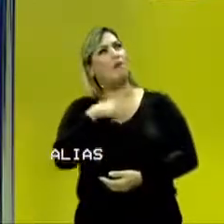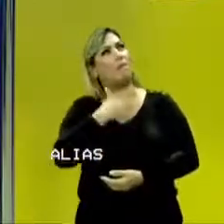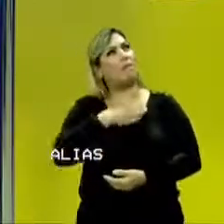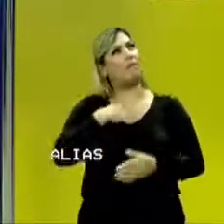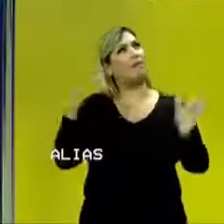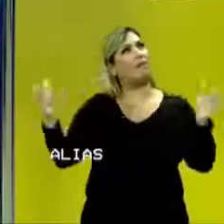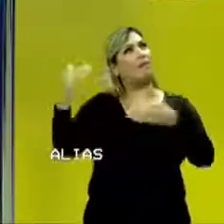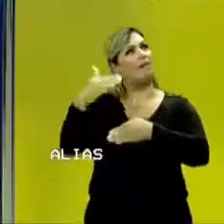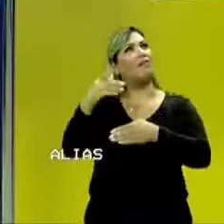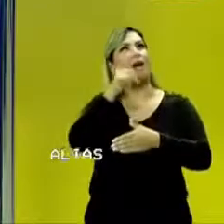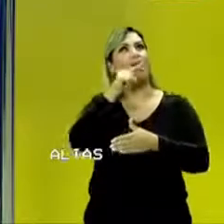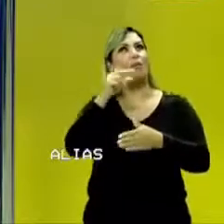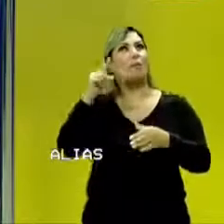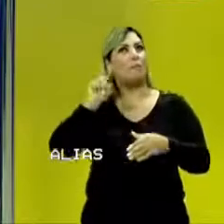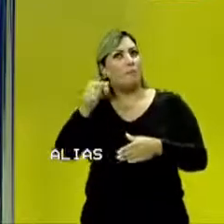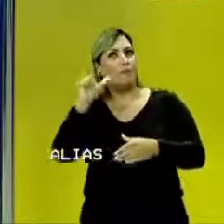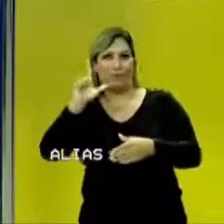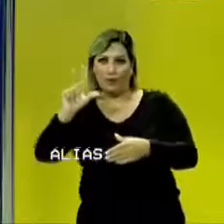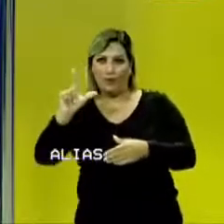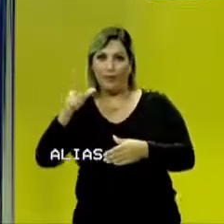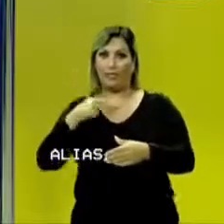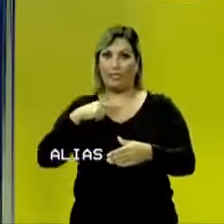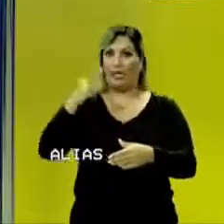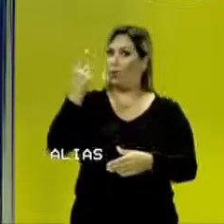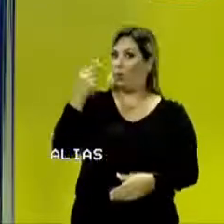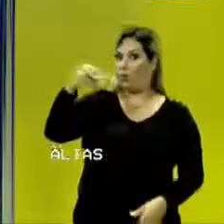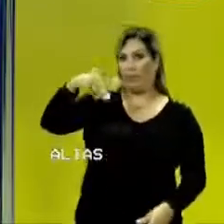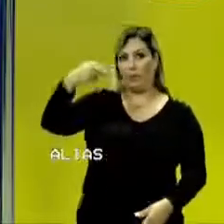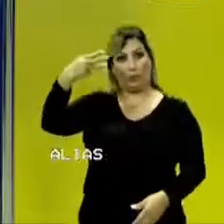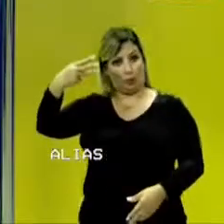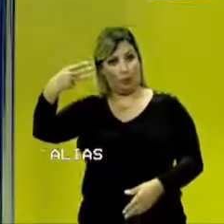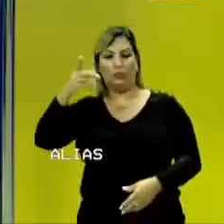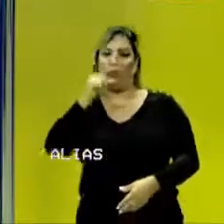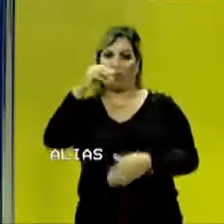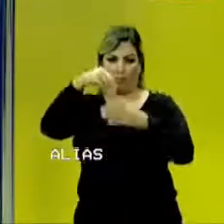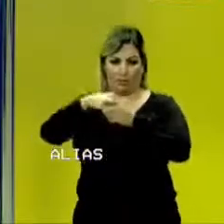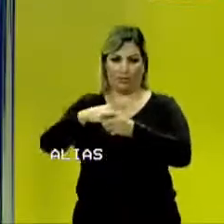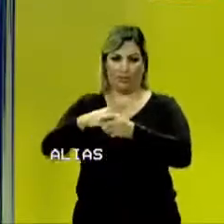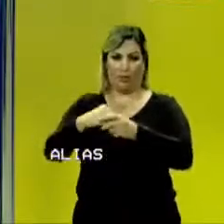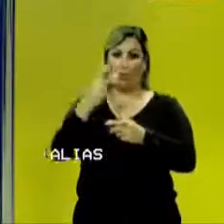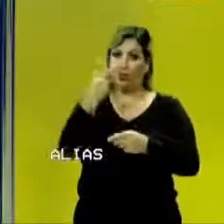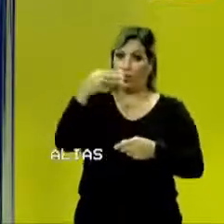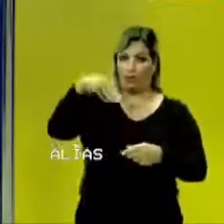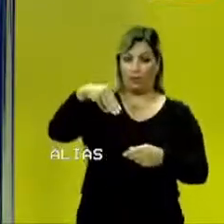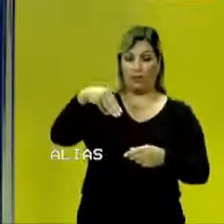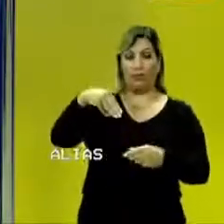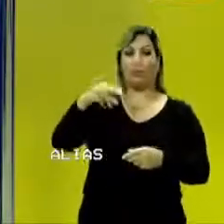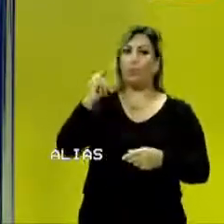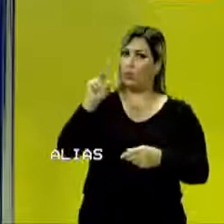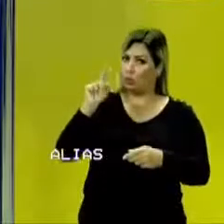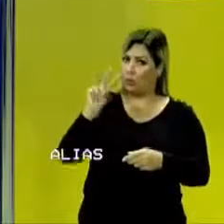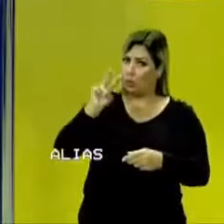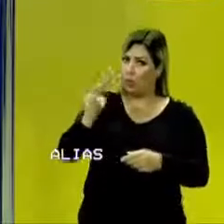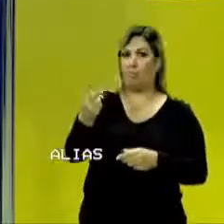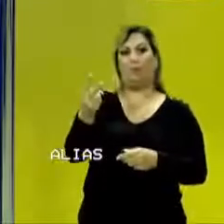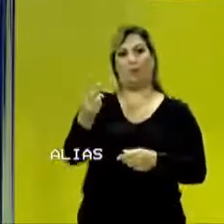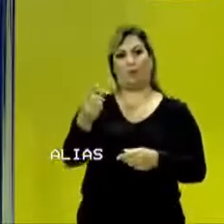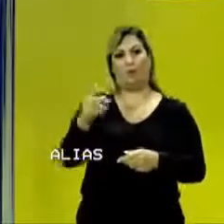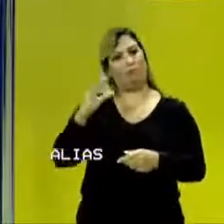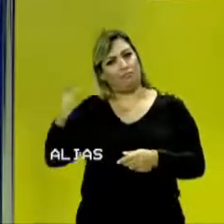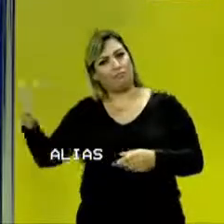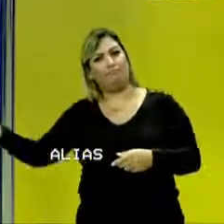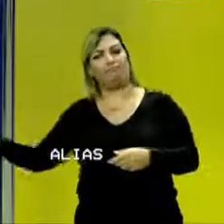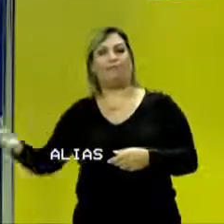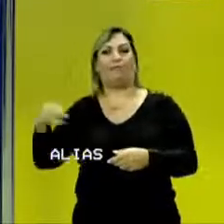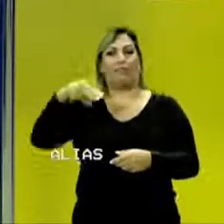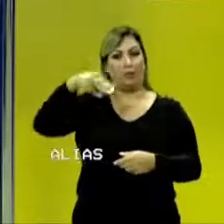caixa d'água é de mil litros, então ali tem um metro cúbico de água. Guardou. Dois metros cúbicos, dois mil litros. E por aí vai, tá